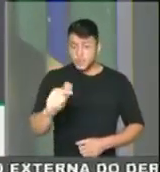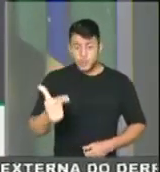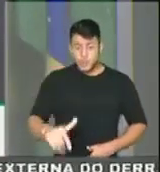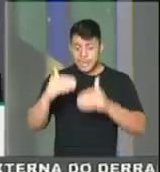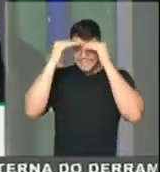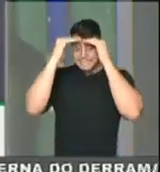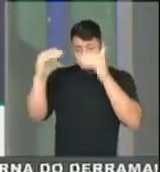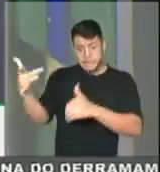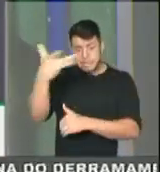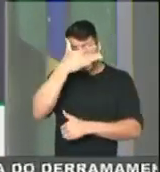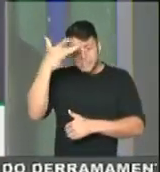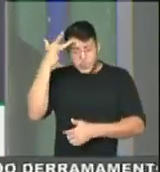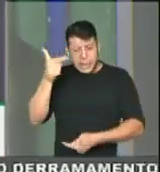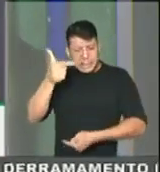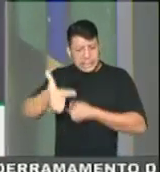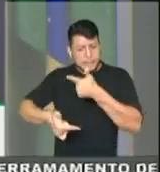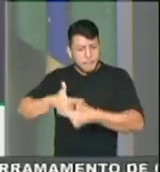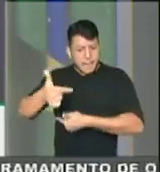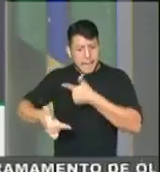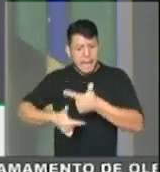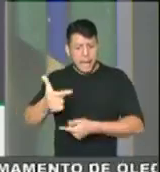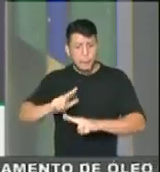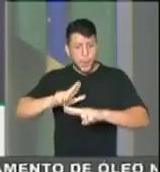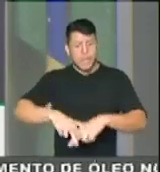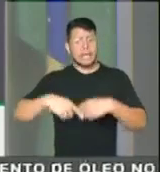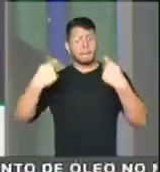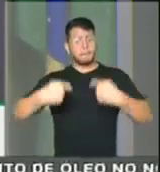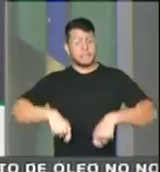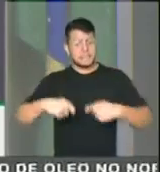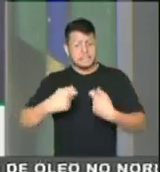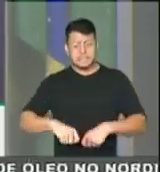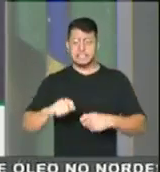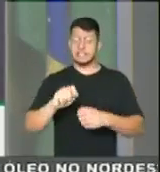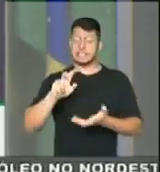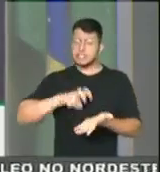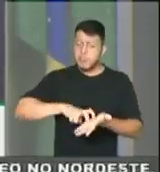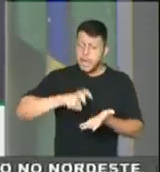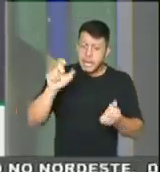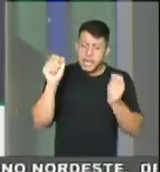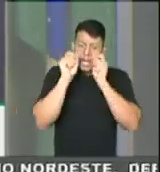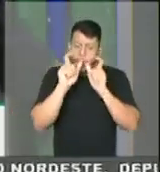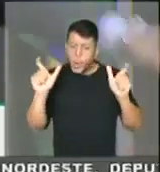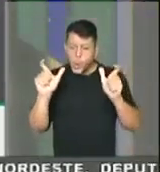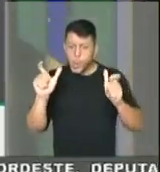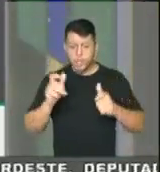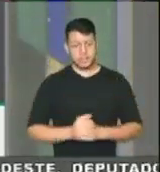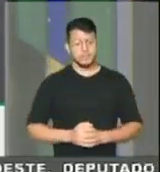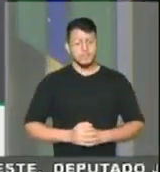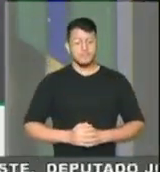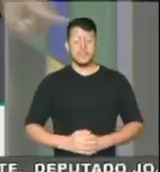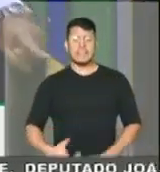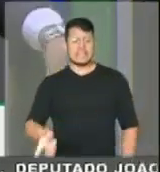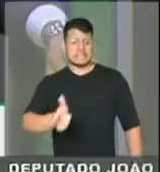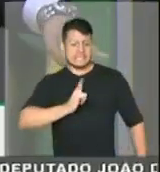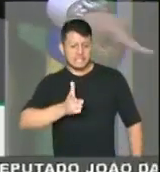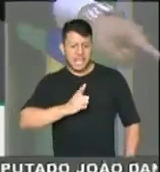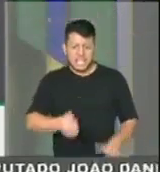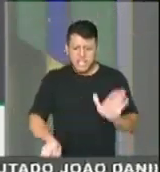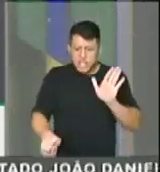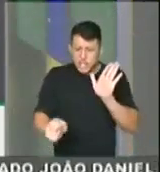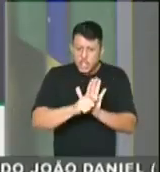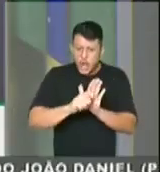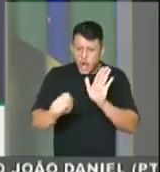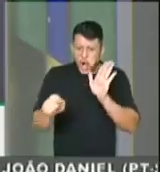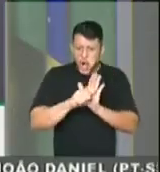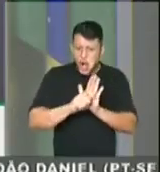trabalhador que precisa acordar de manhã no outro dia. As drogas rolam